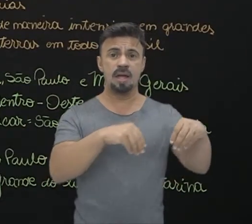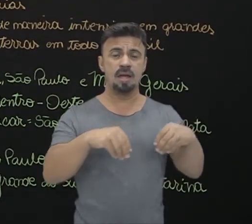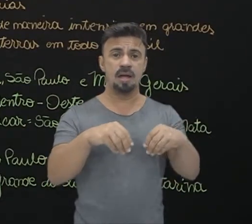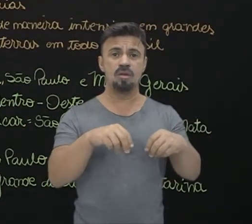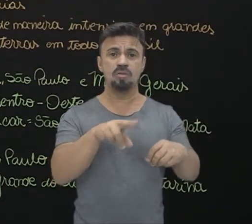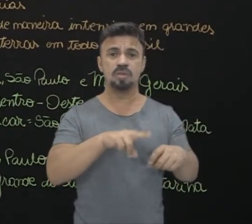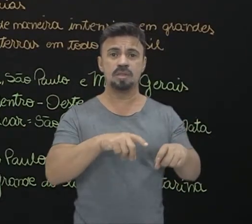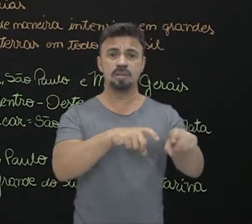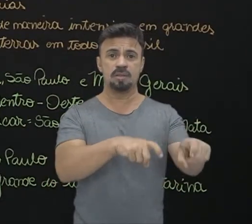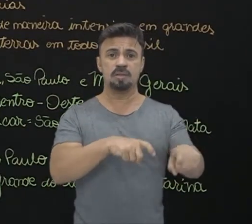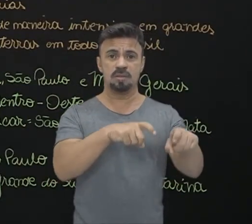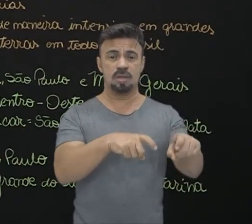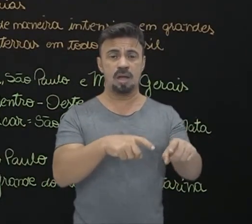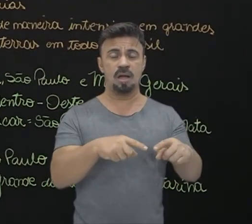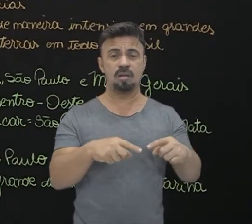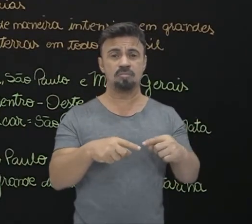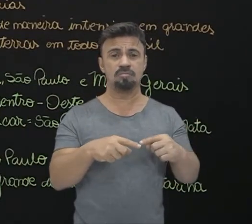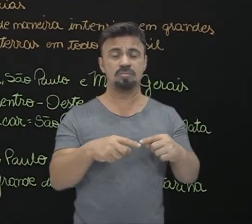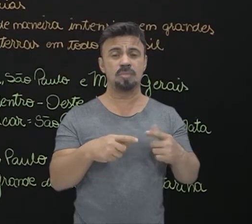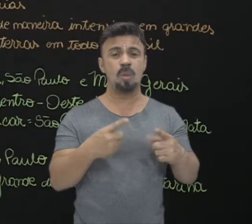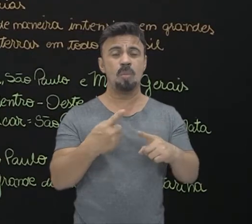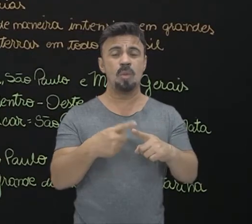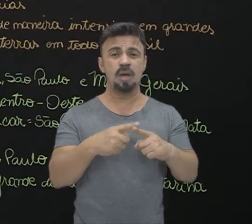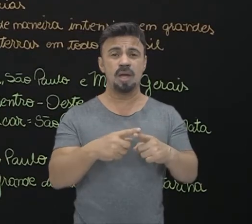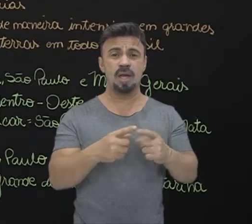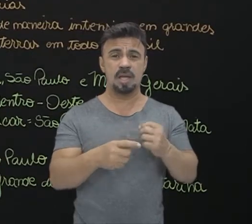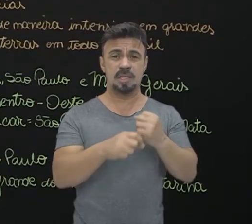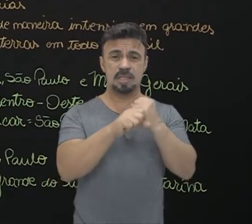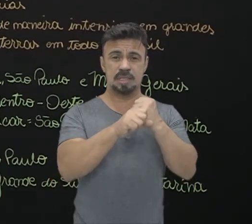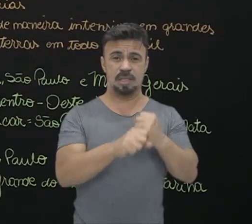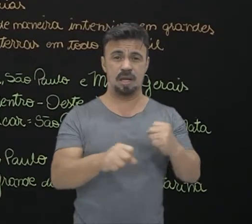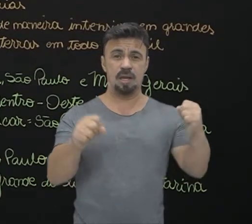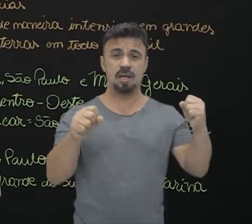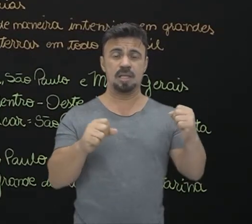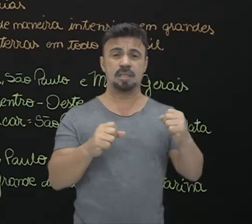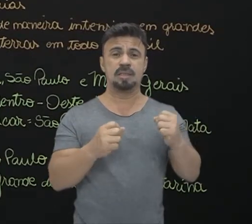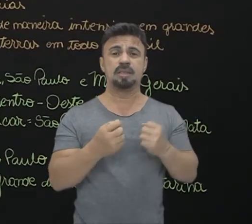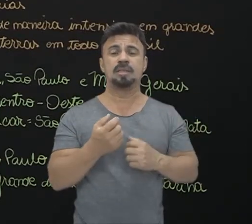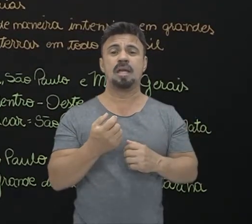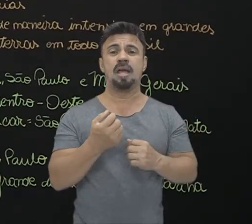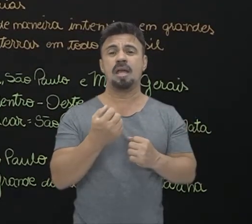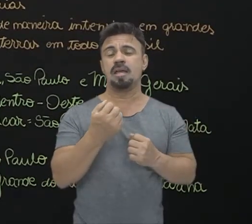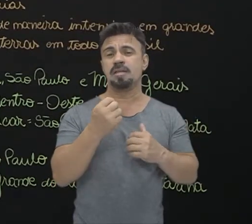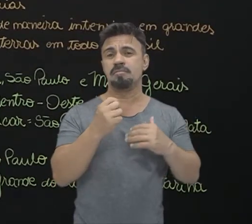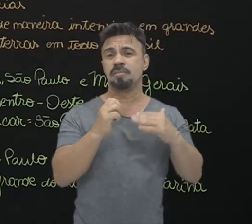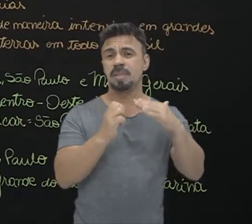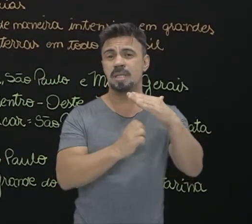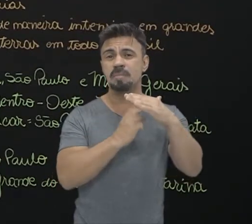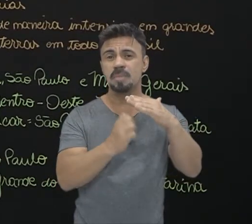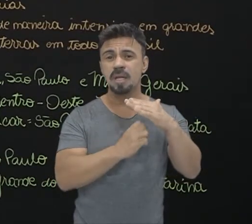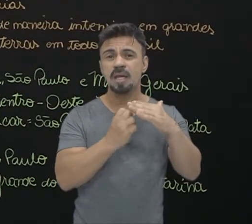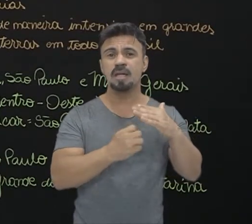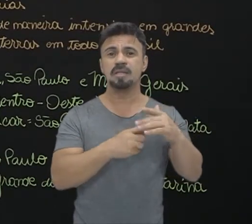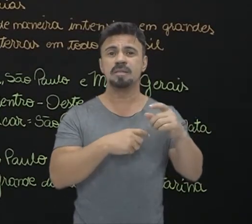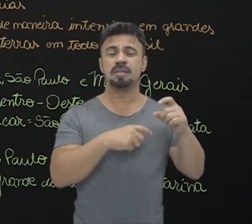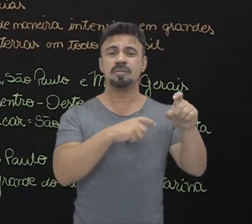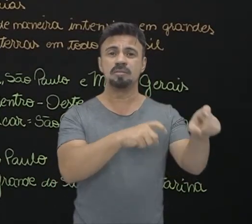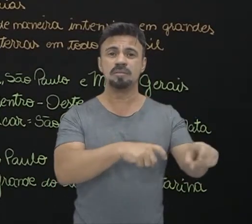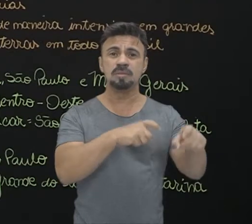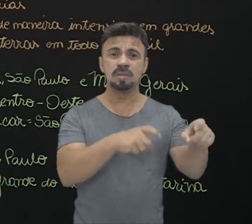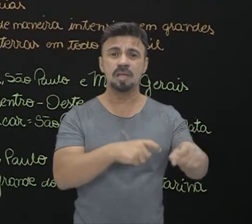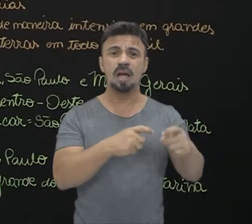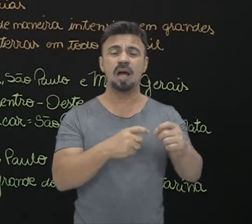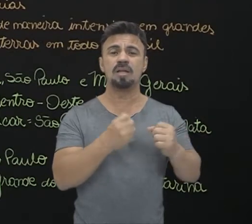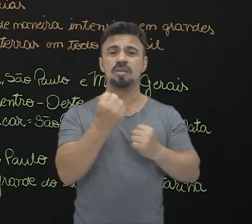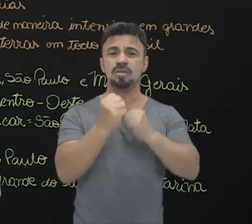agropecuária. Porque as grandes empresas rurais, as indústrias que ficam também